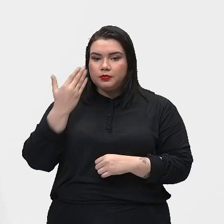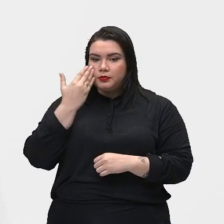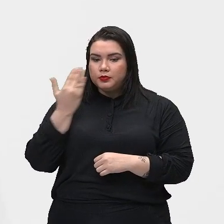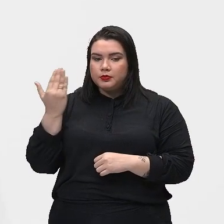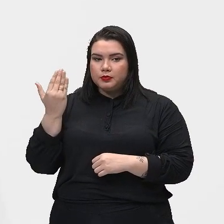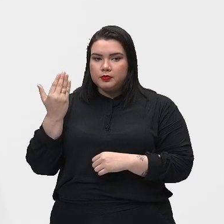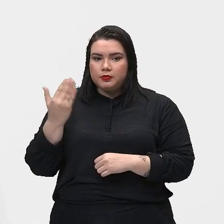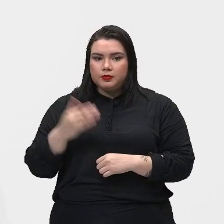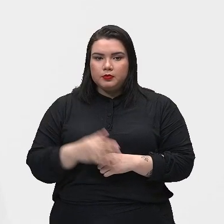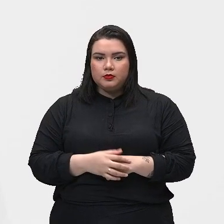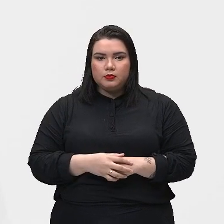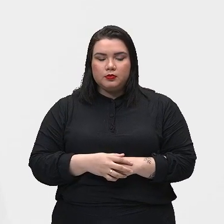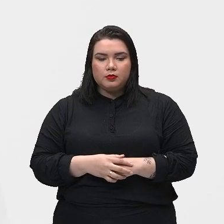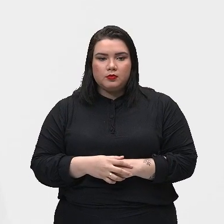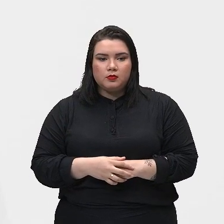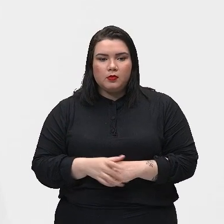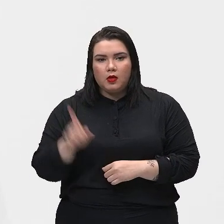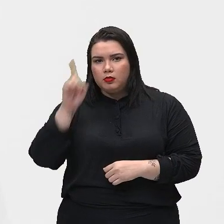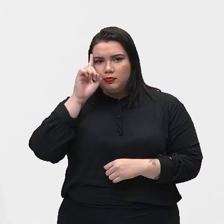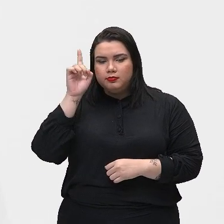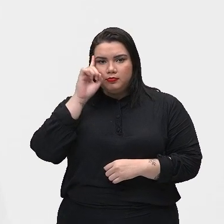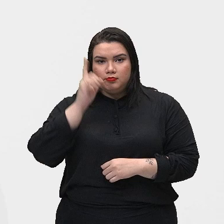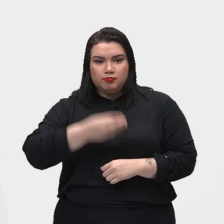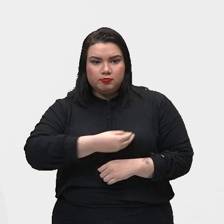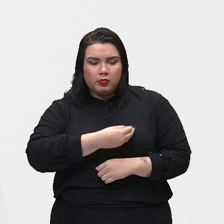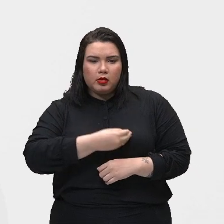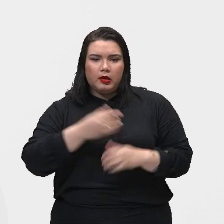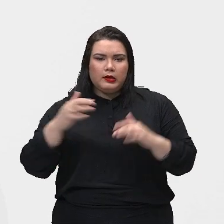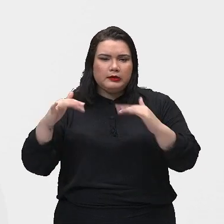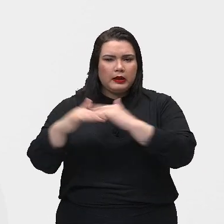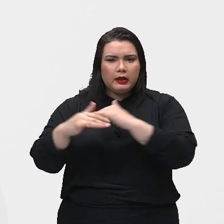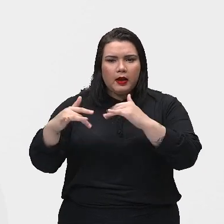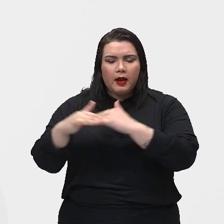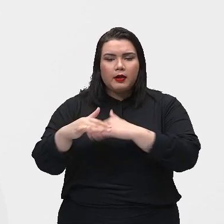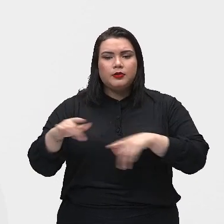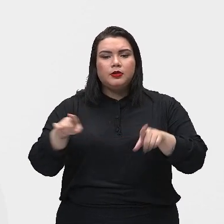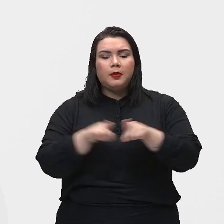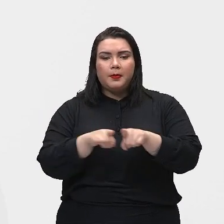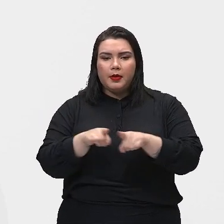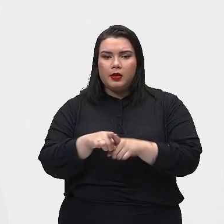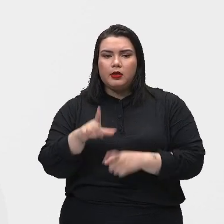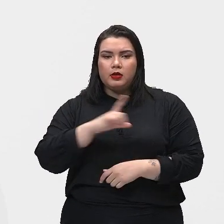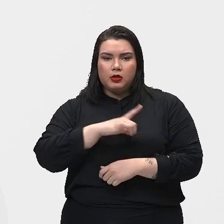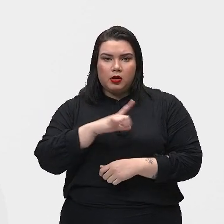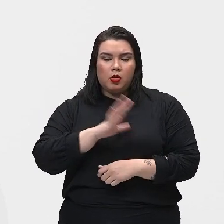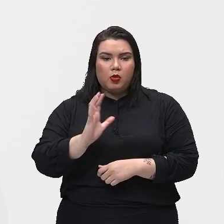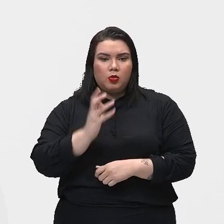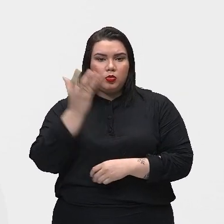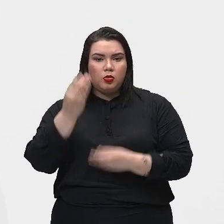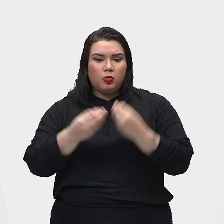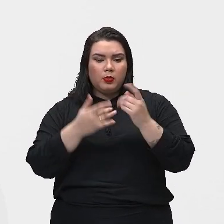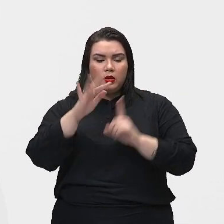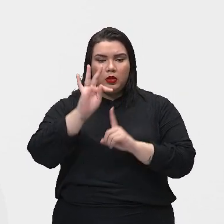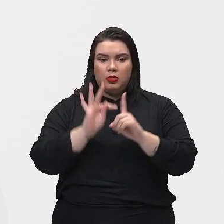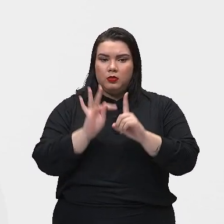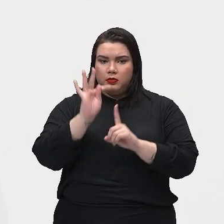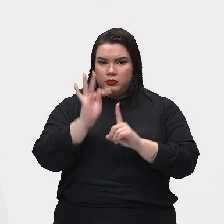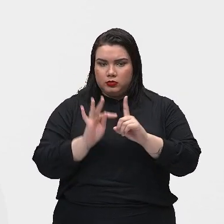que no nosso, no dia a dia, em grandes cidades, também vai acontecer isso com o aumento da temperatura,